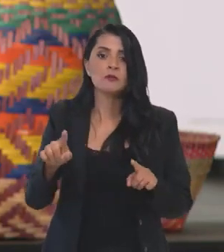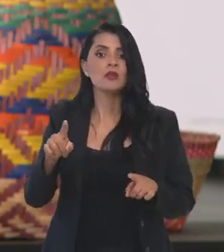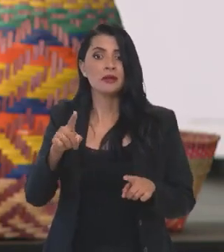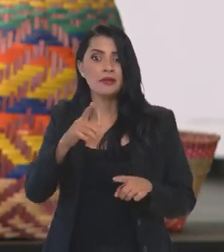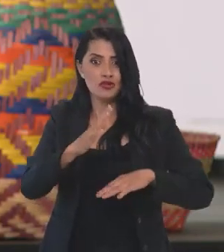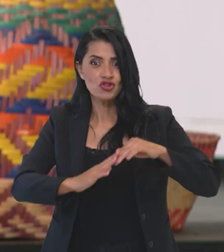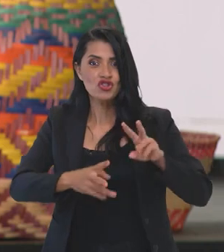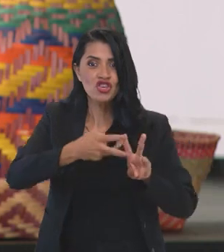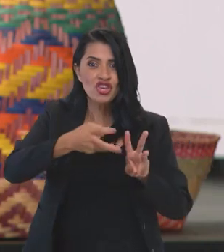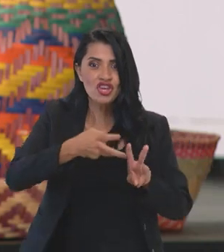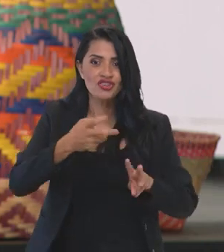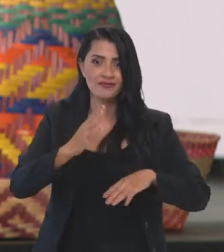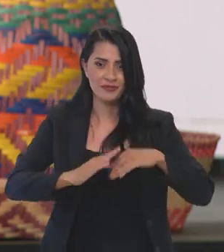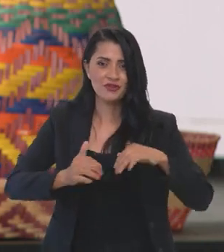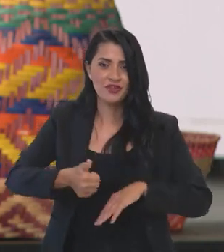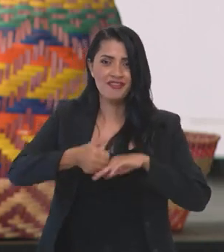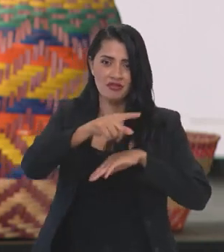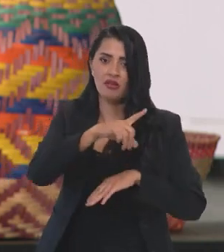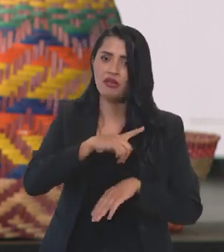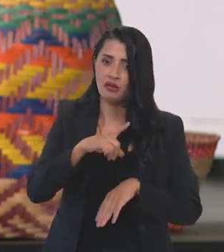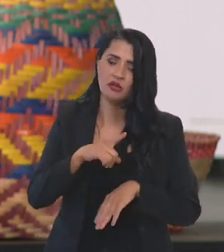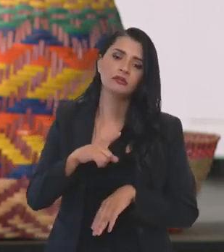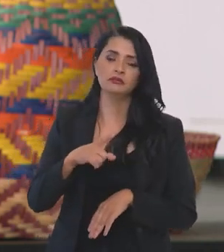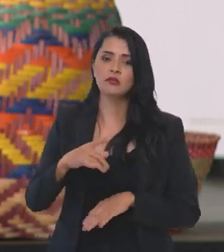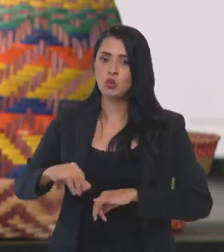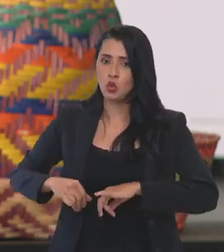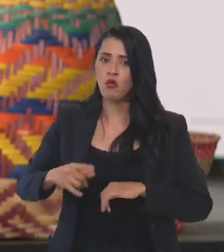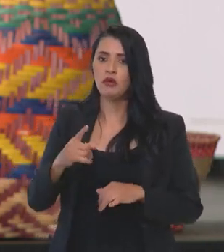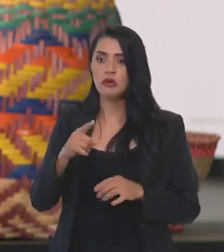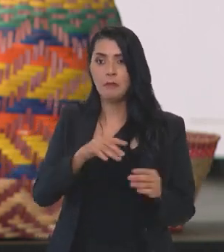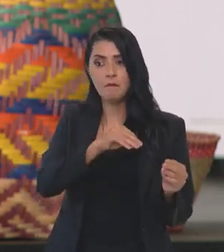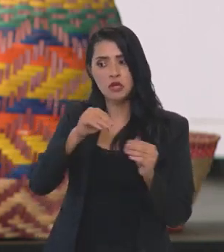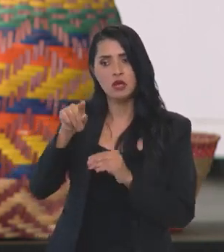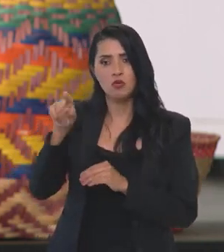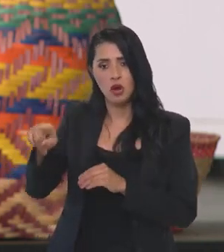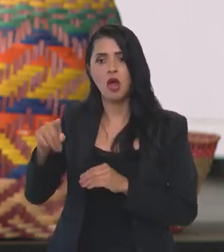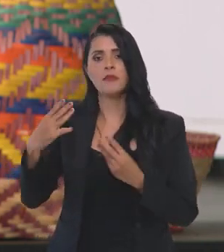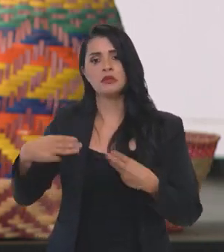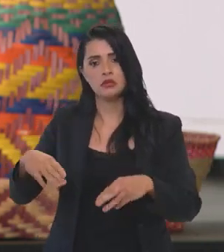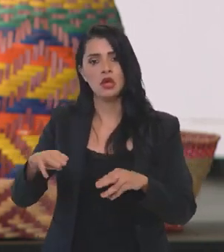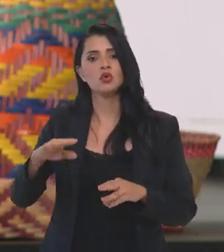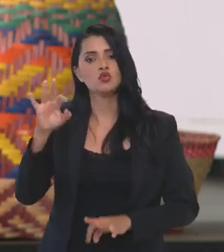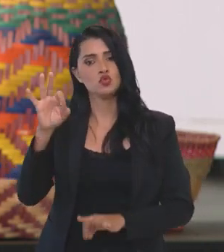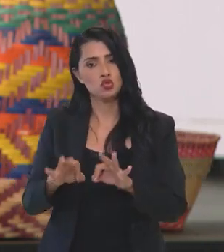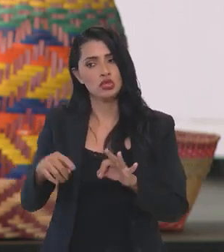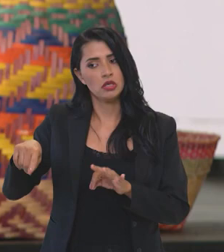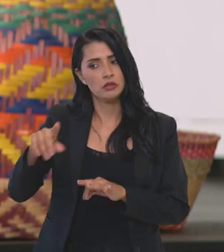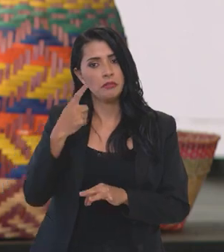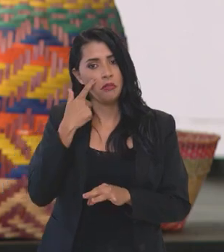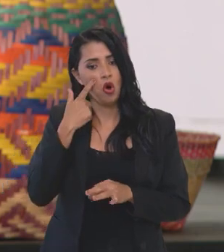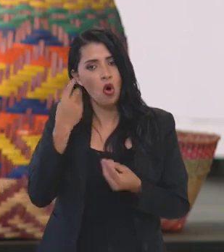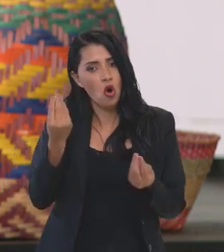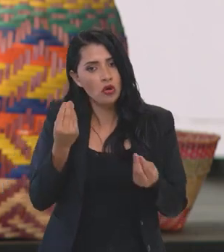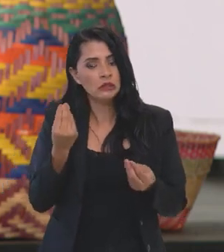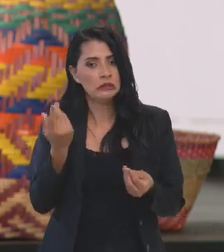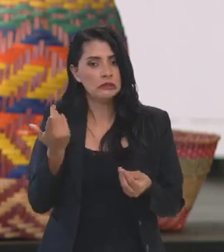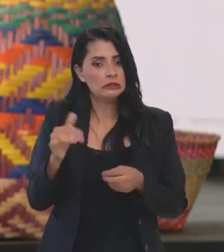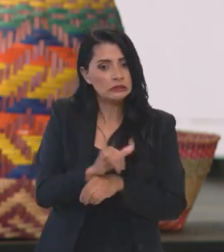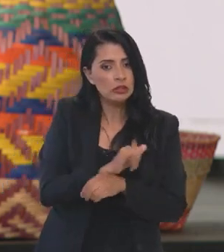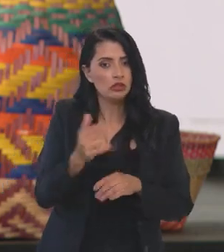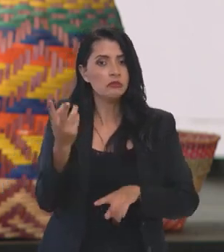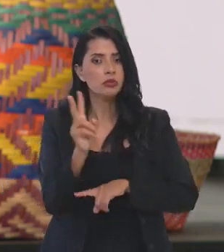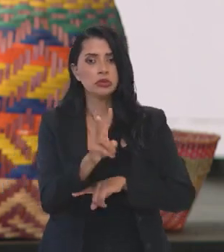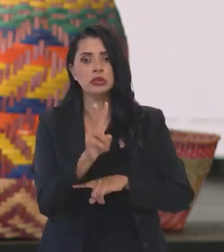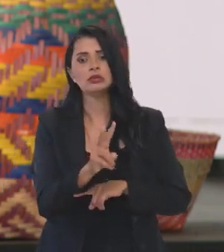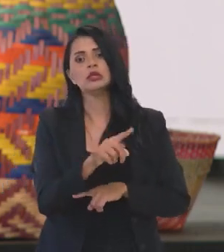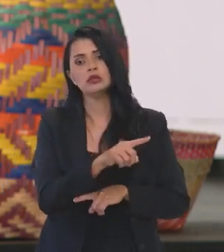nós encaminhamos, inclusive, essas reivindicações ao Ministério da Justiça para que possa também considerar a medida